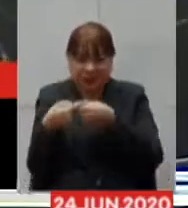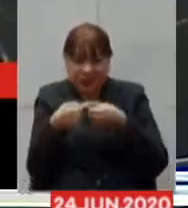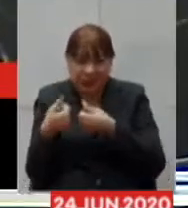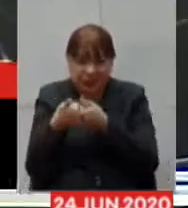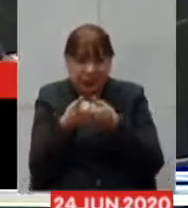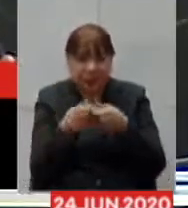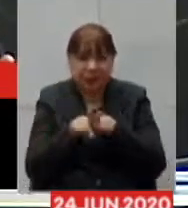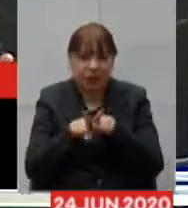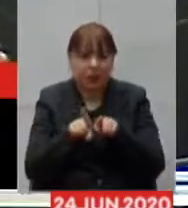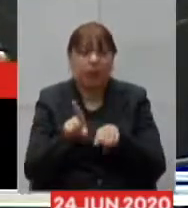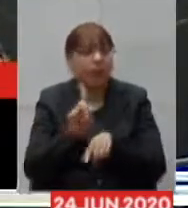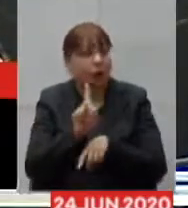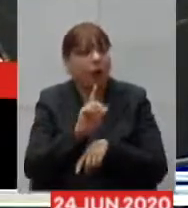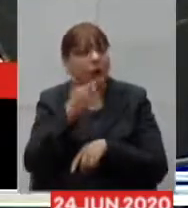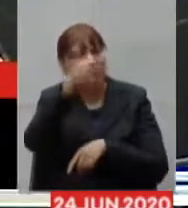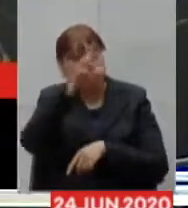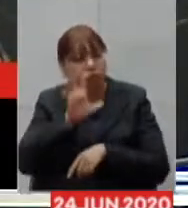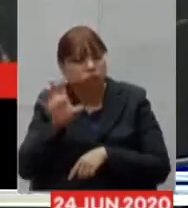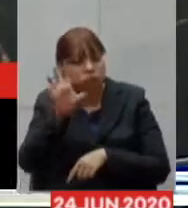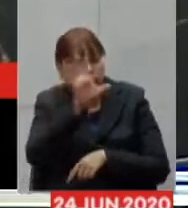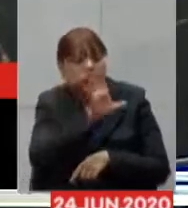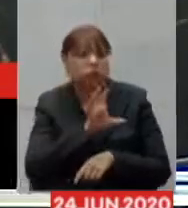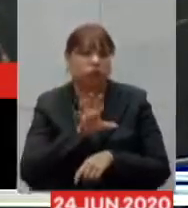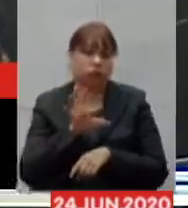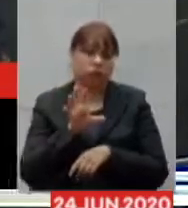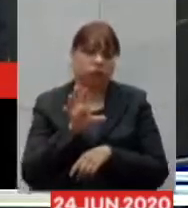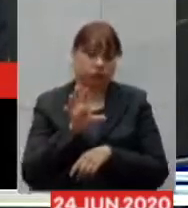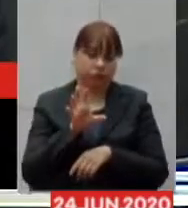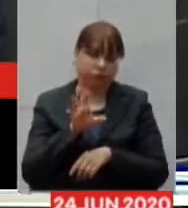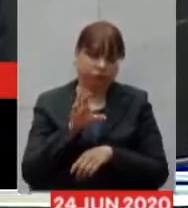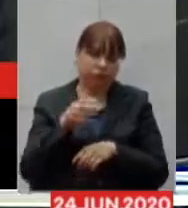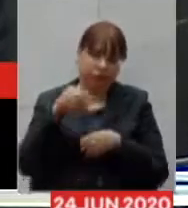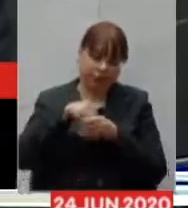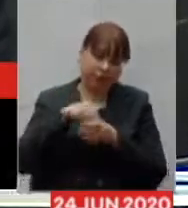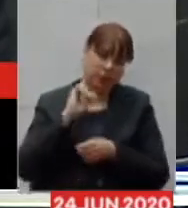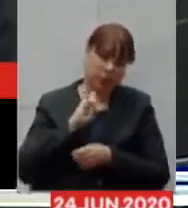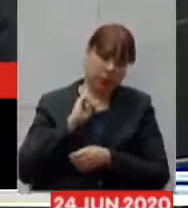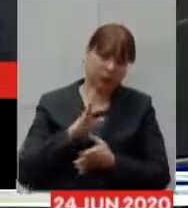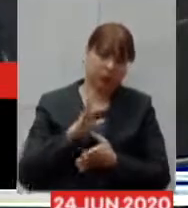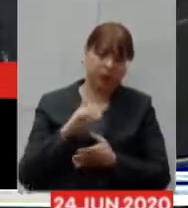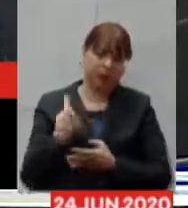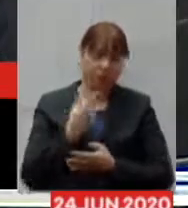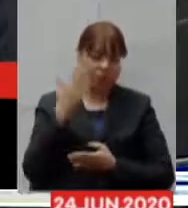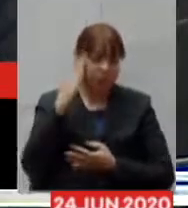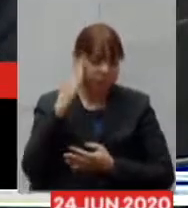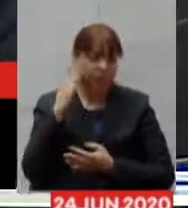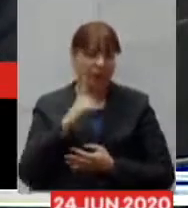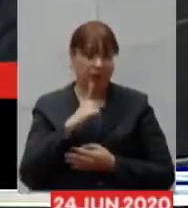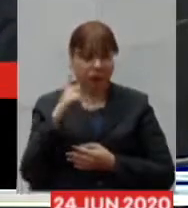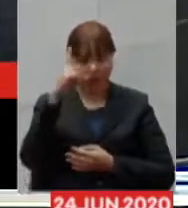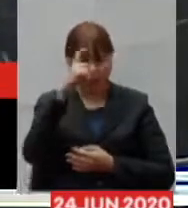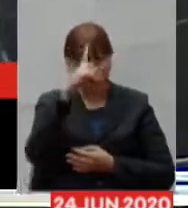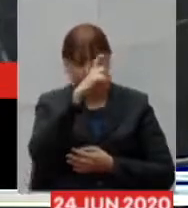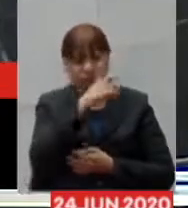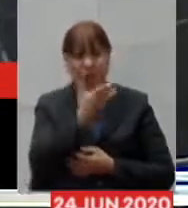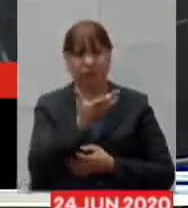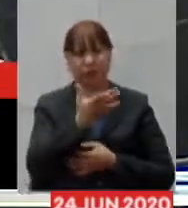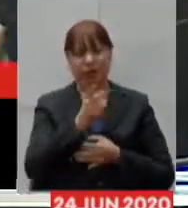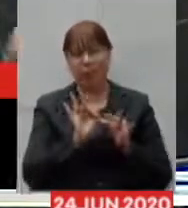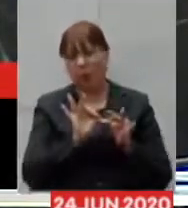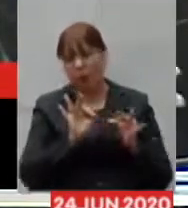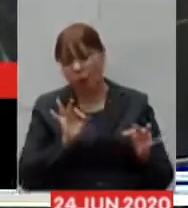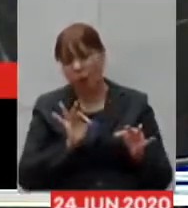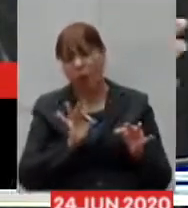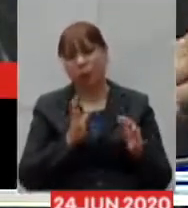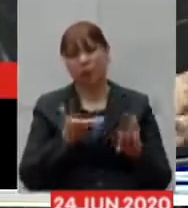-regiões. A gente sabe que as dificuldades elas acontecem hoje na região do